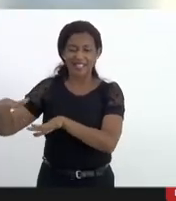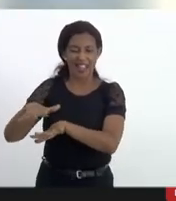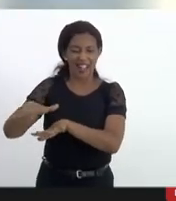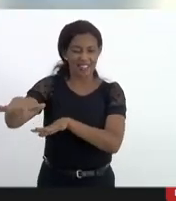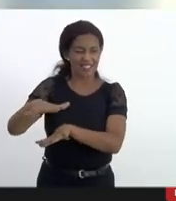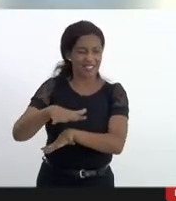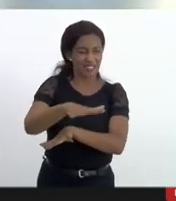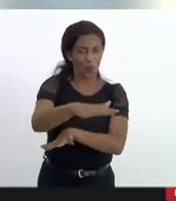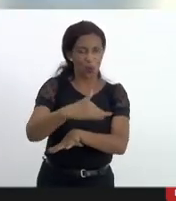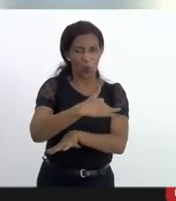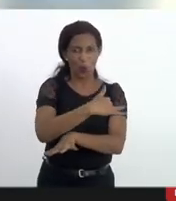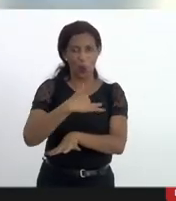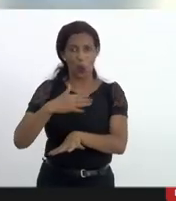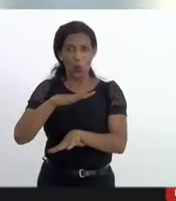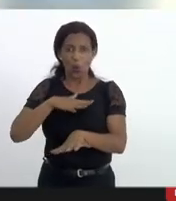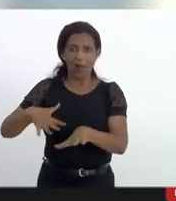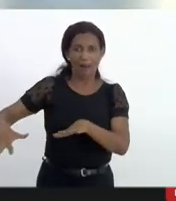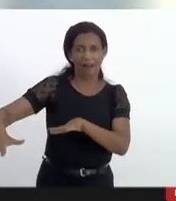influência